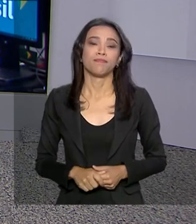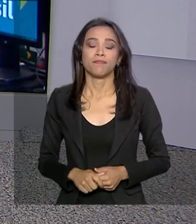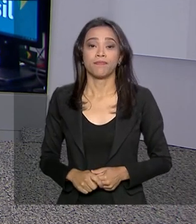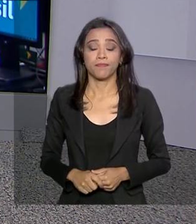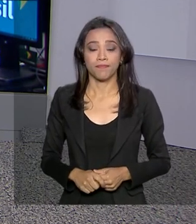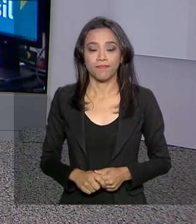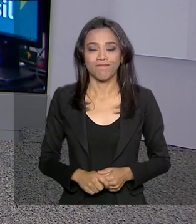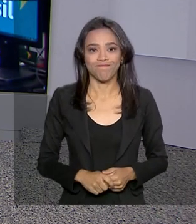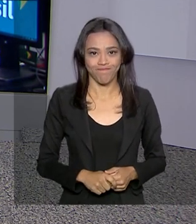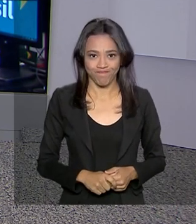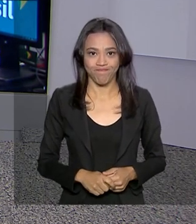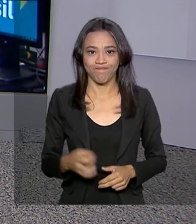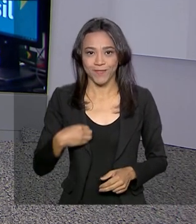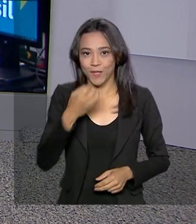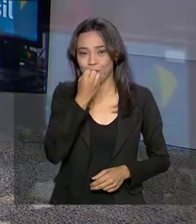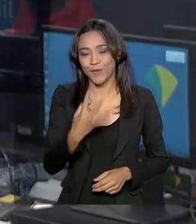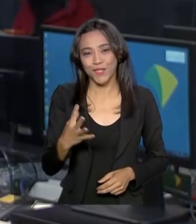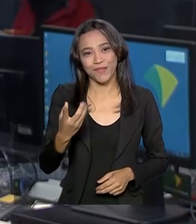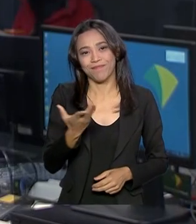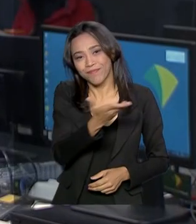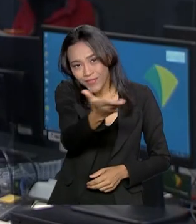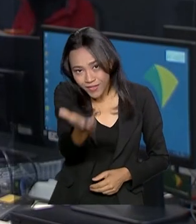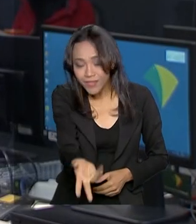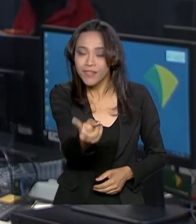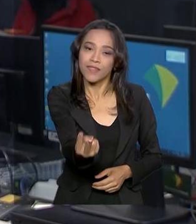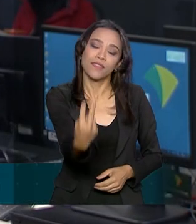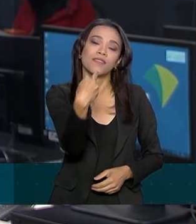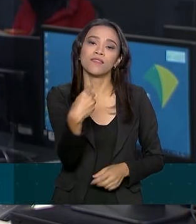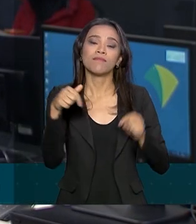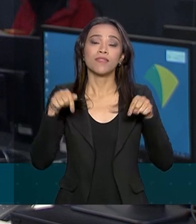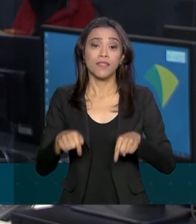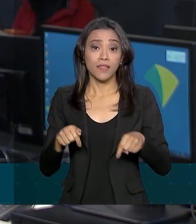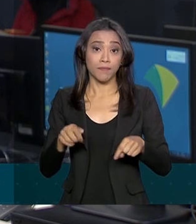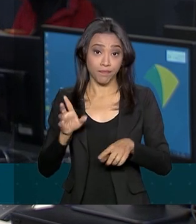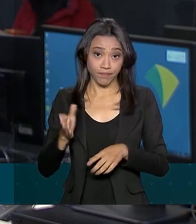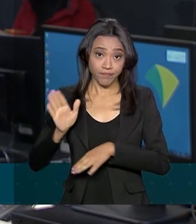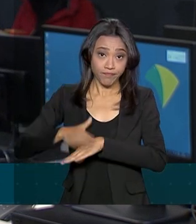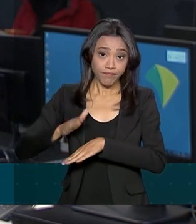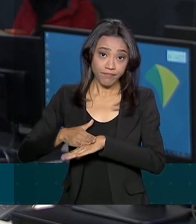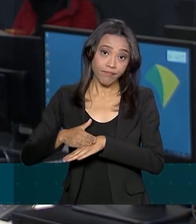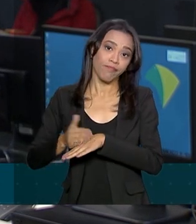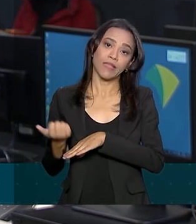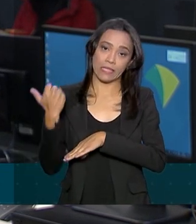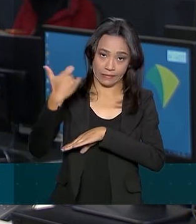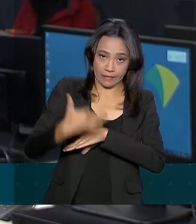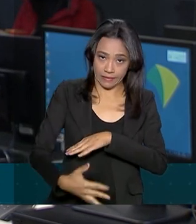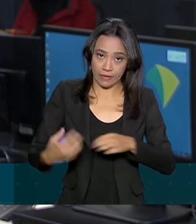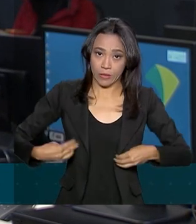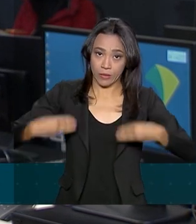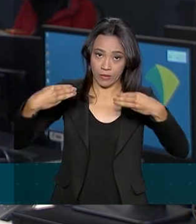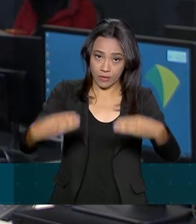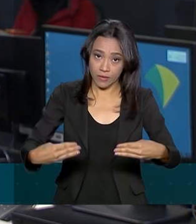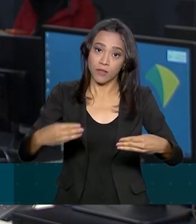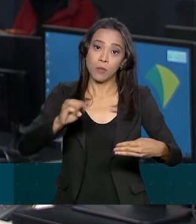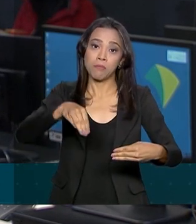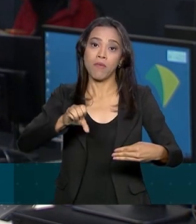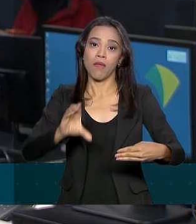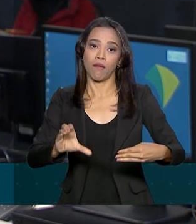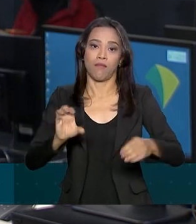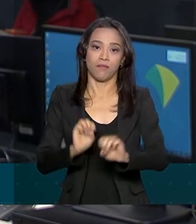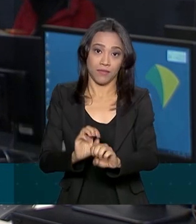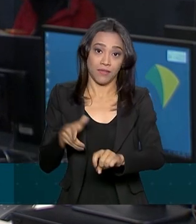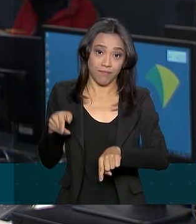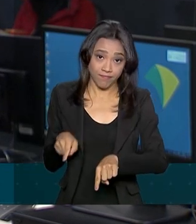Bom dia Renata, bom dia a você que acompanha o Brasil em Dia. De acordo com o Ministério da Educação, mais de 46 mil